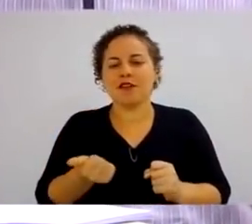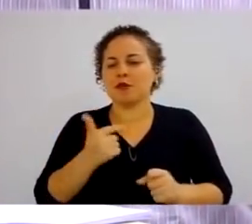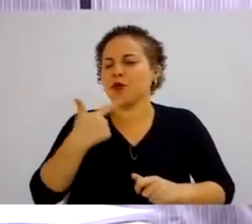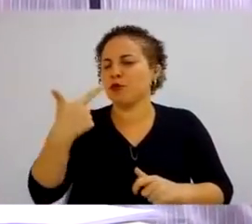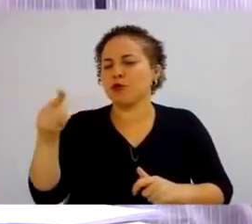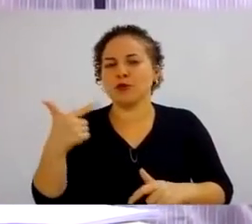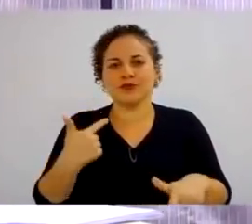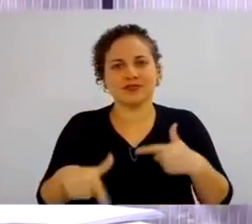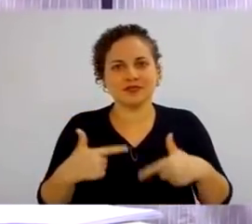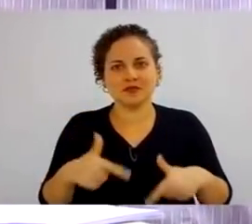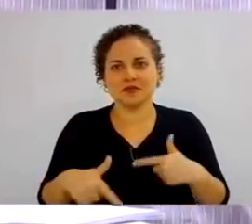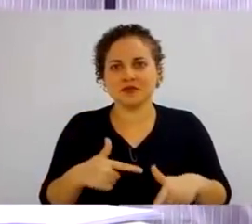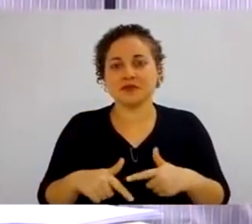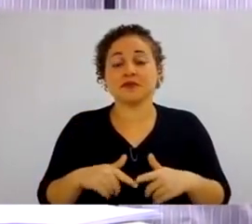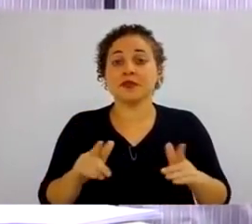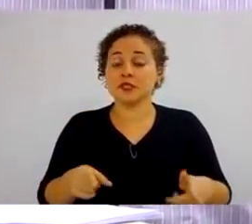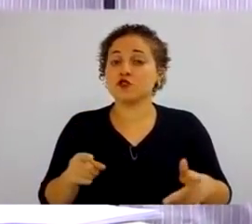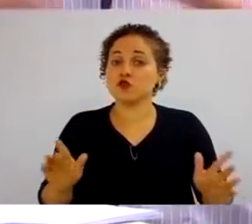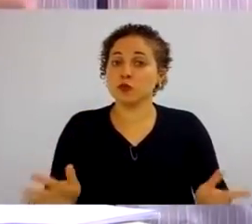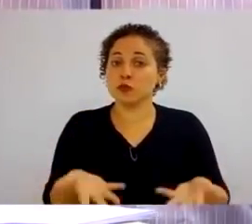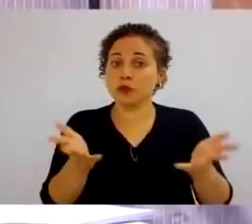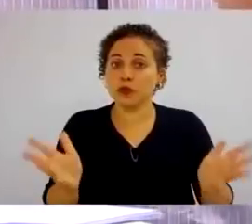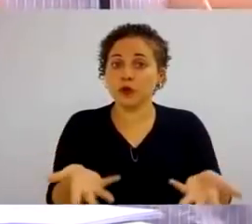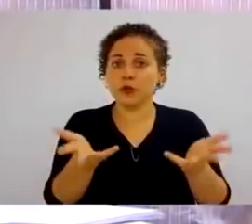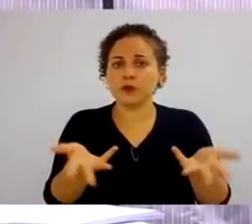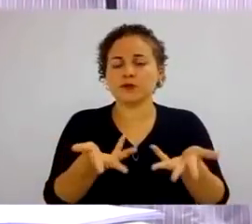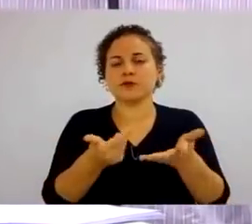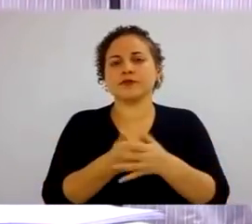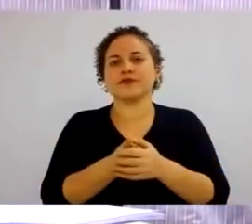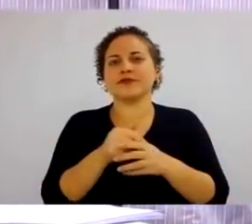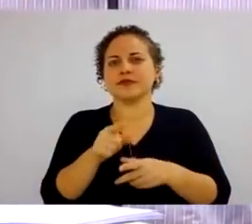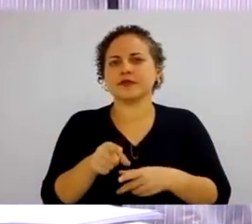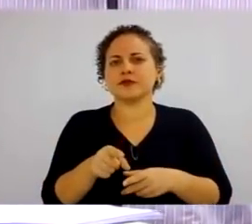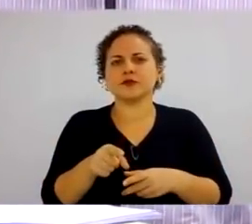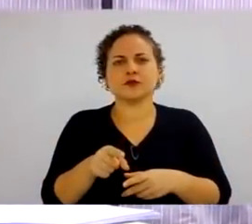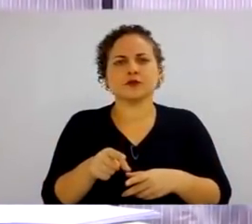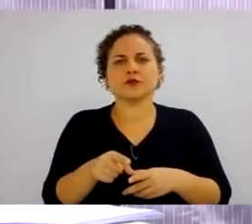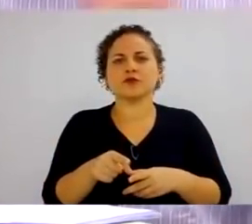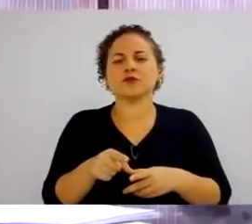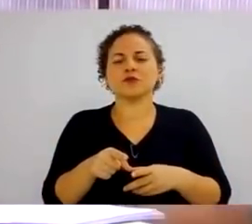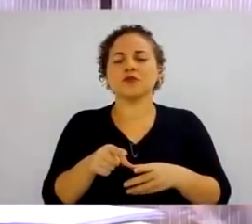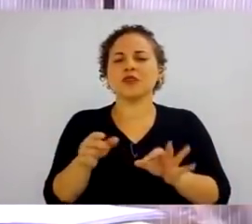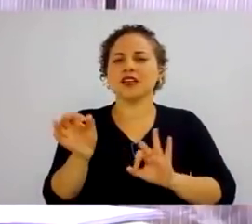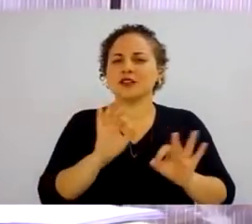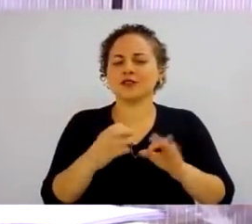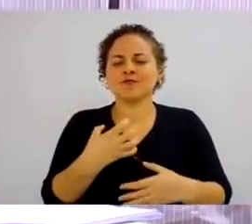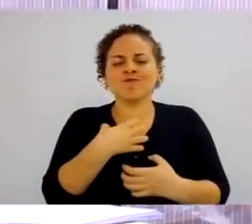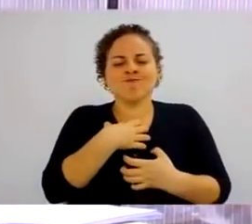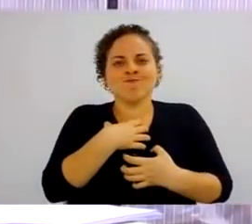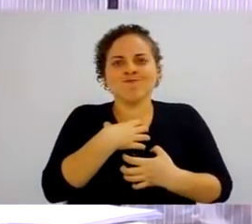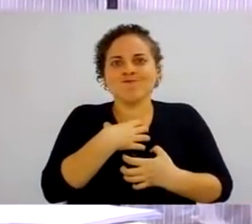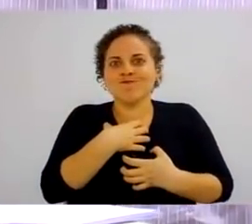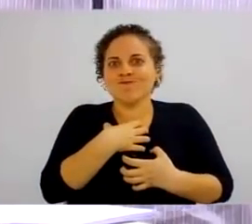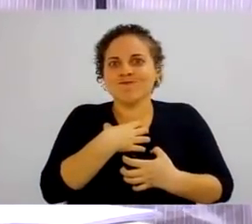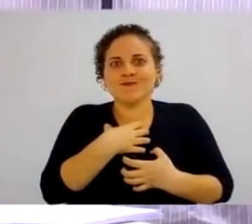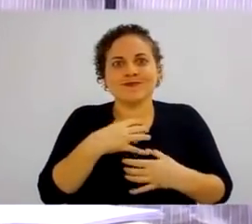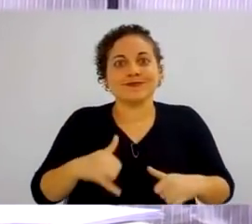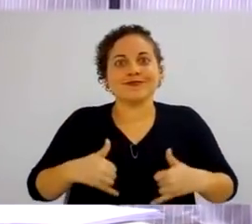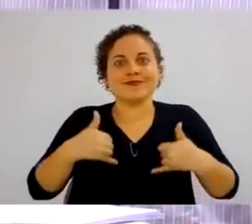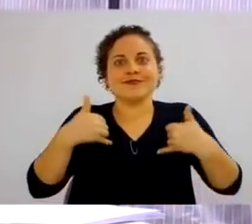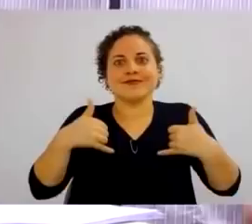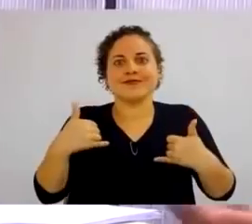cargos. Gente, são promoções. Isto mexe com a autoestima dos funcionários e é muito importante.